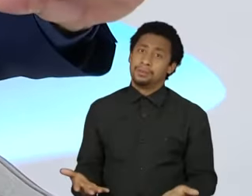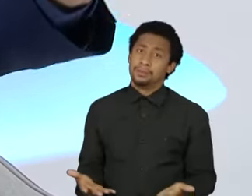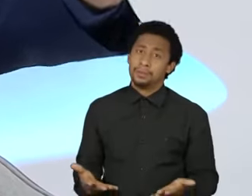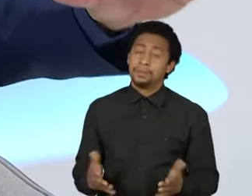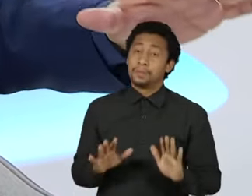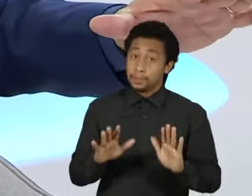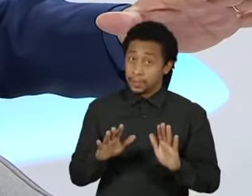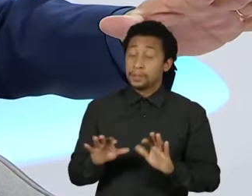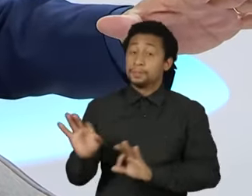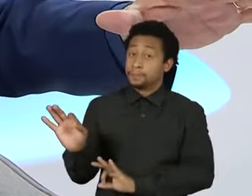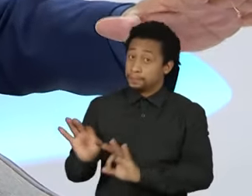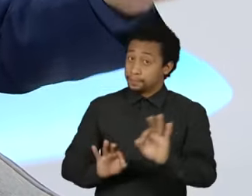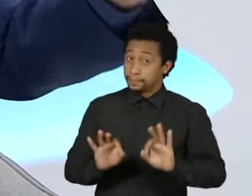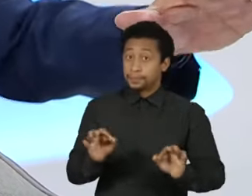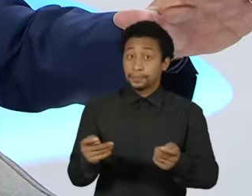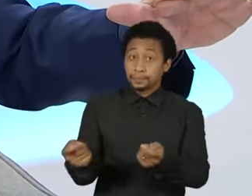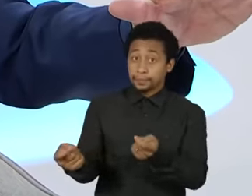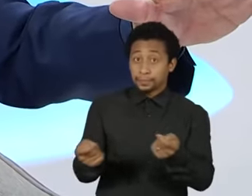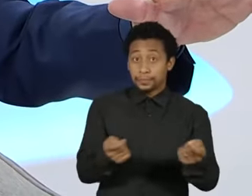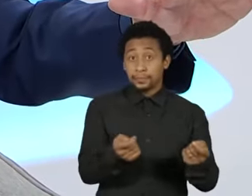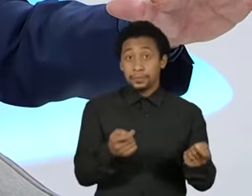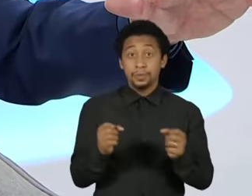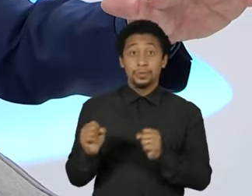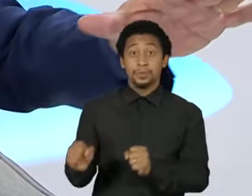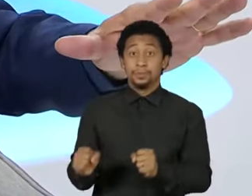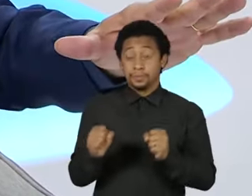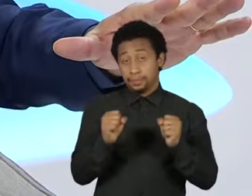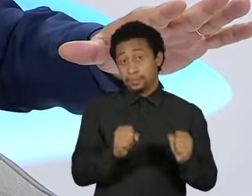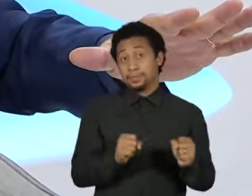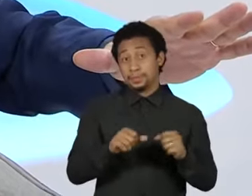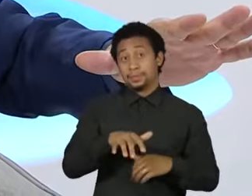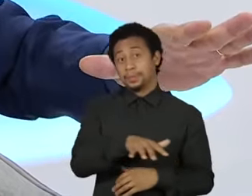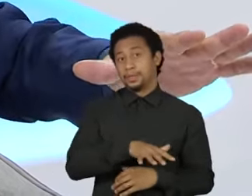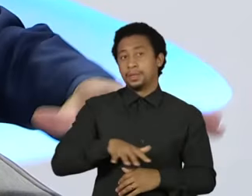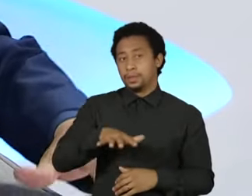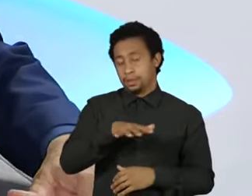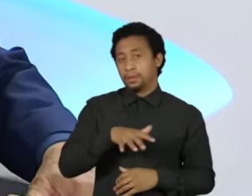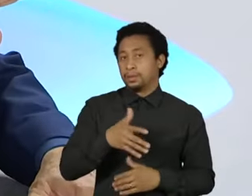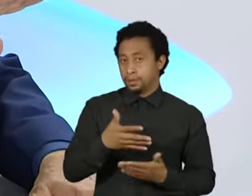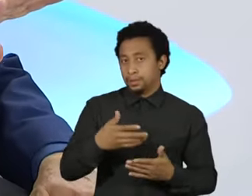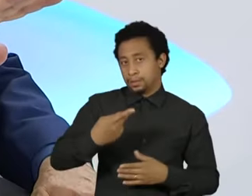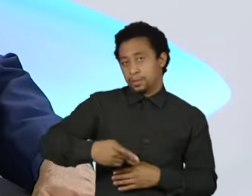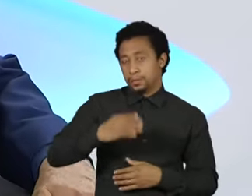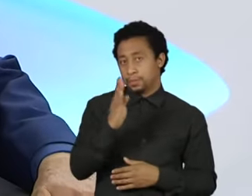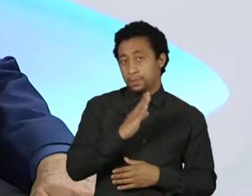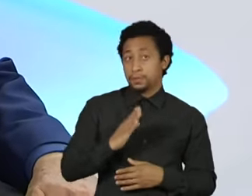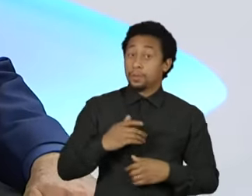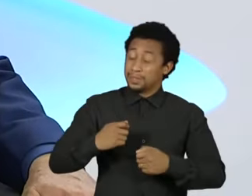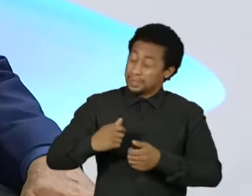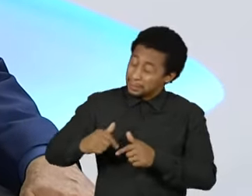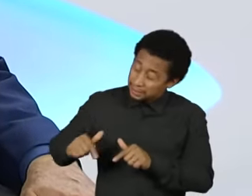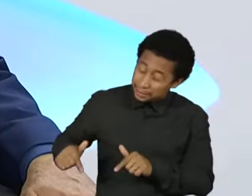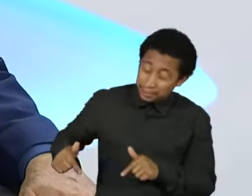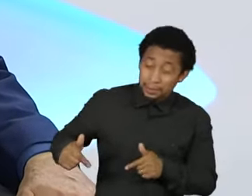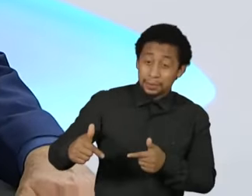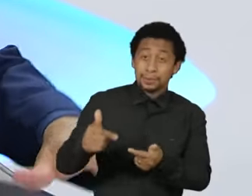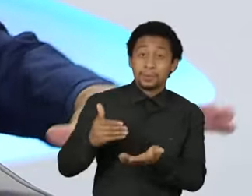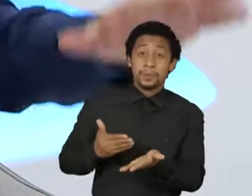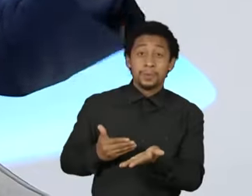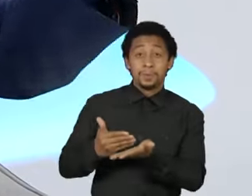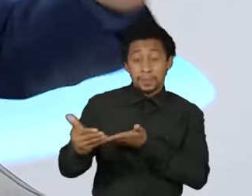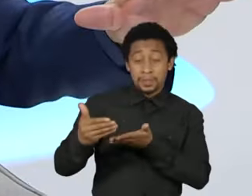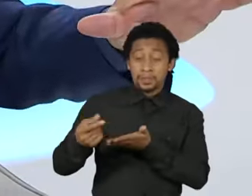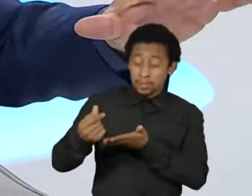reorganização e equilíbrio de poderes dentro do presidencialismo, isso é uma medida para ser feita já no início do governo com capital